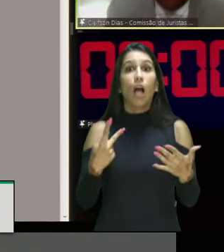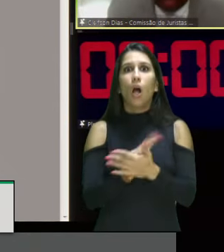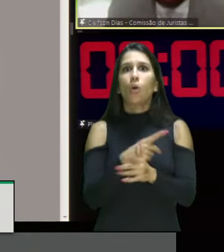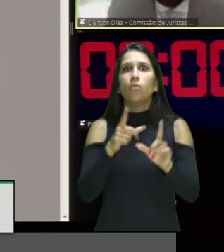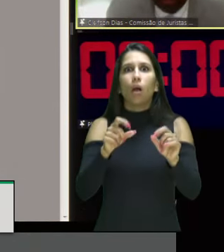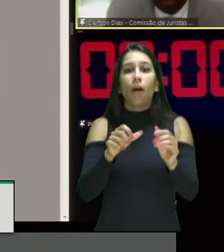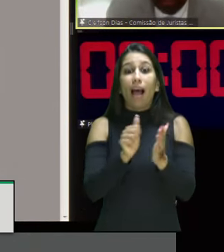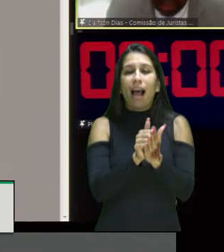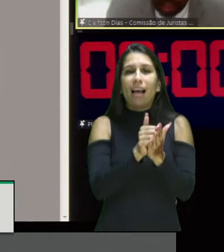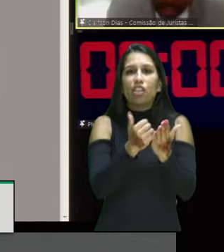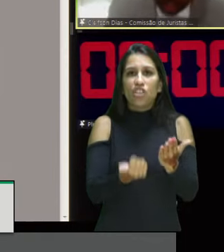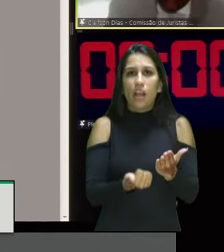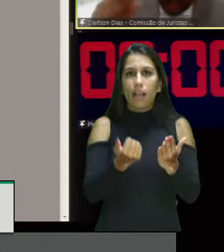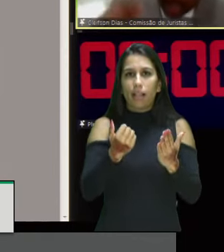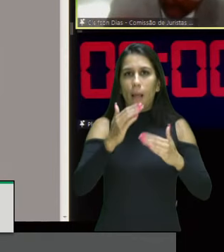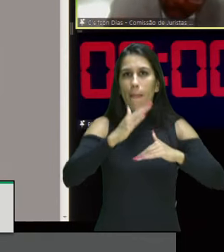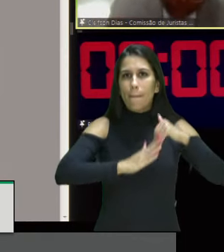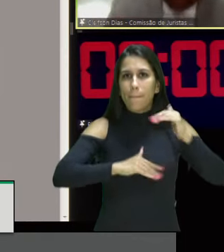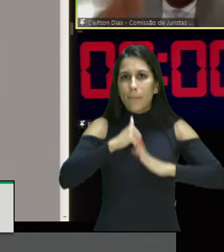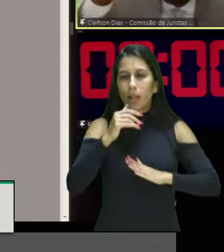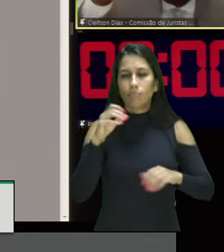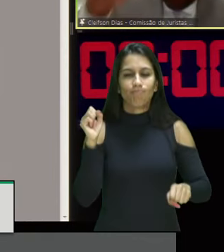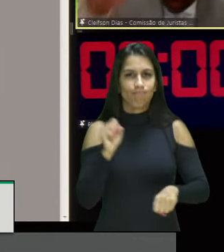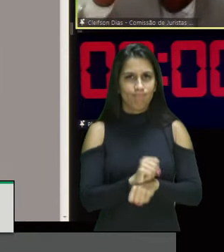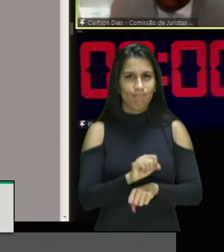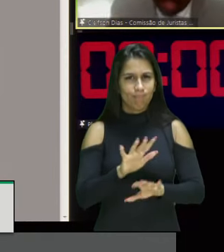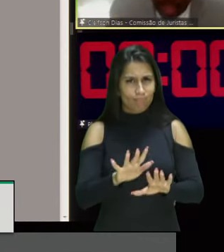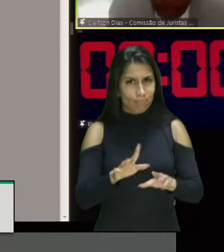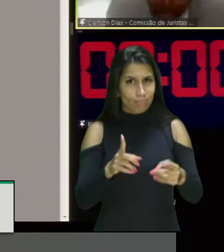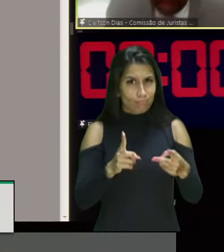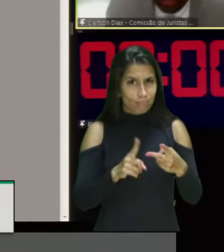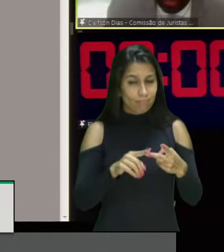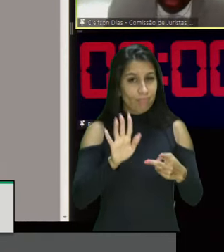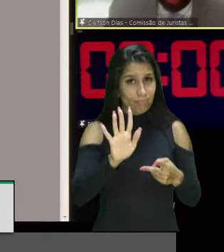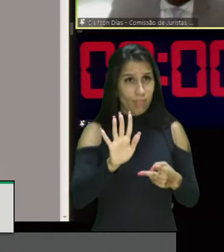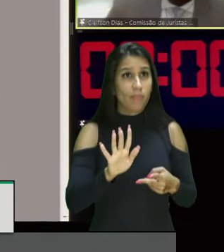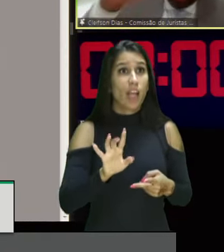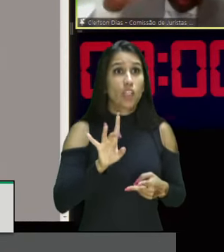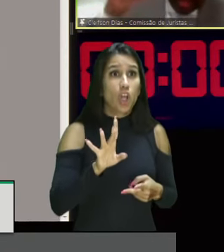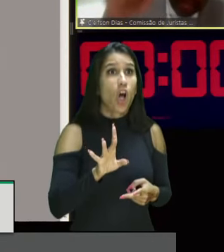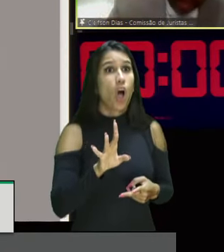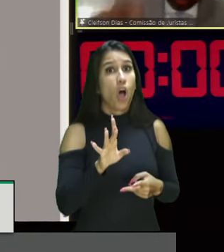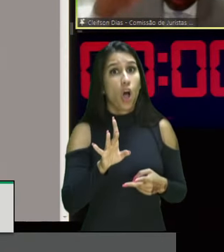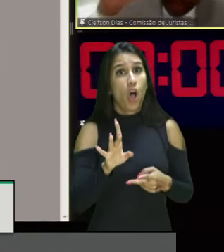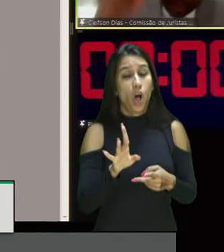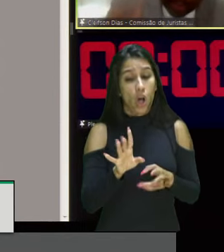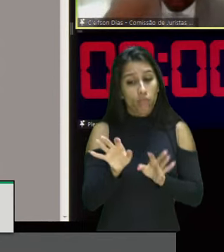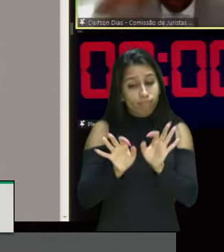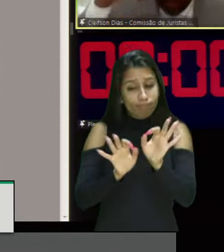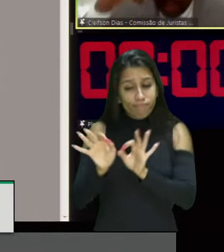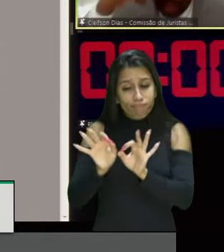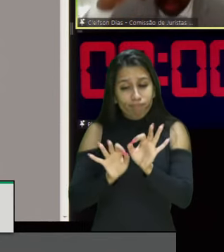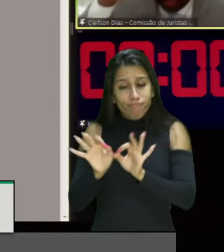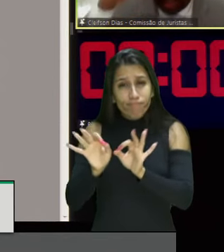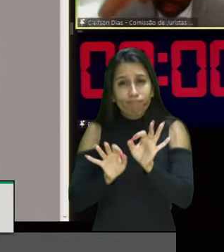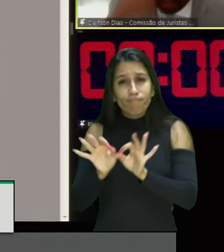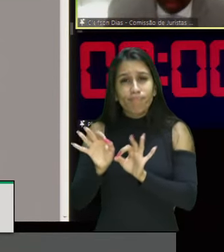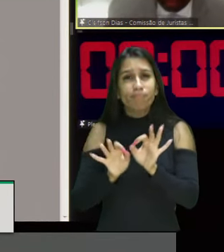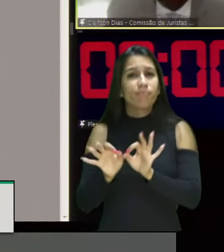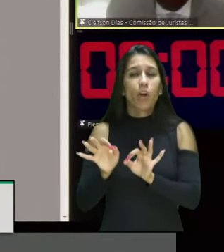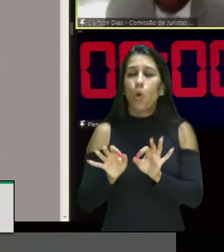agenda na prática. Isso segundo resposta da própria SNP ao requerimento de informação nº 1